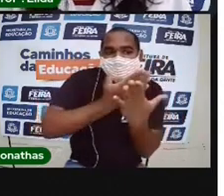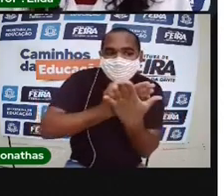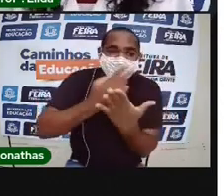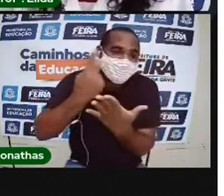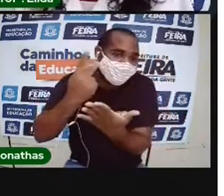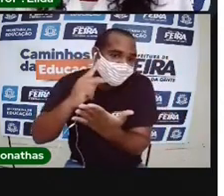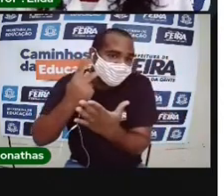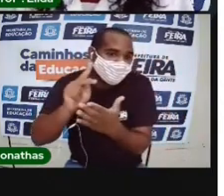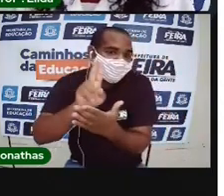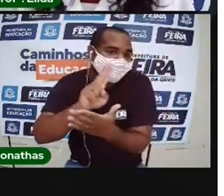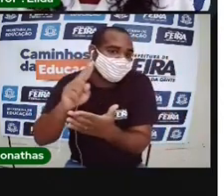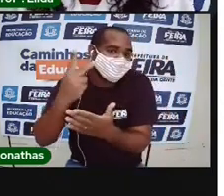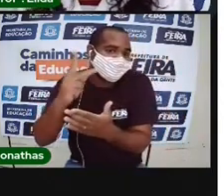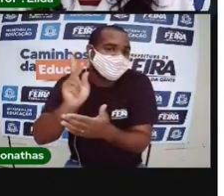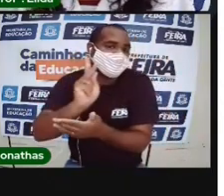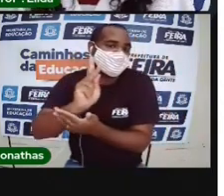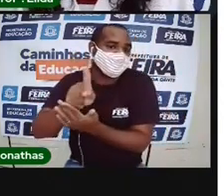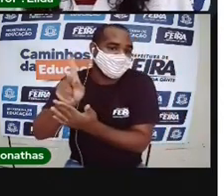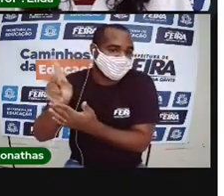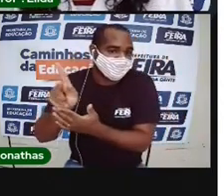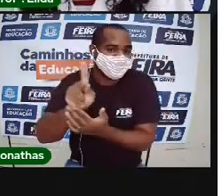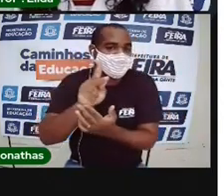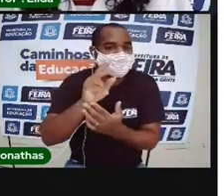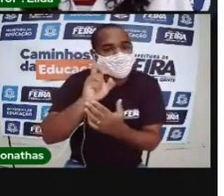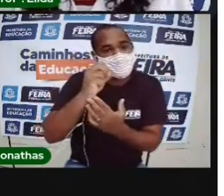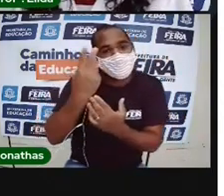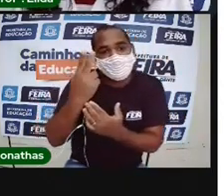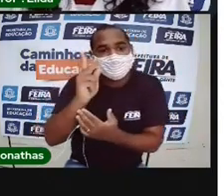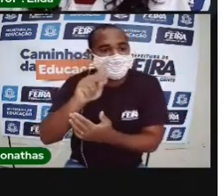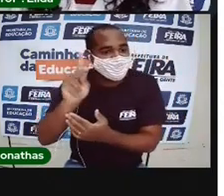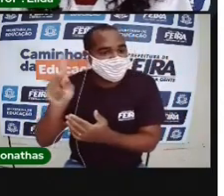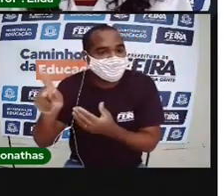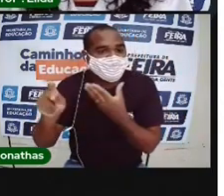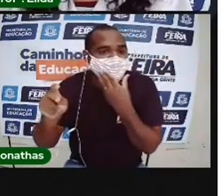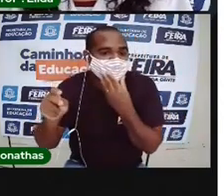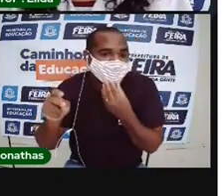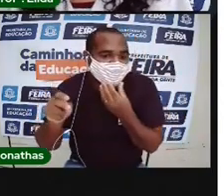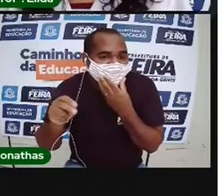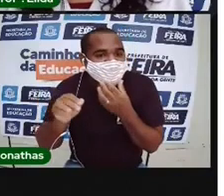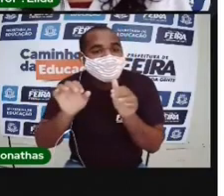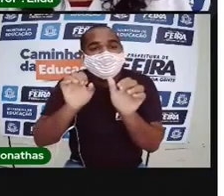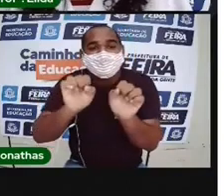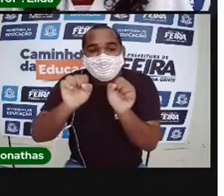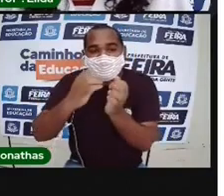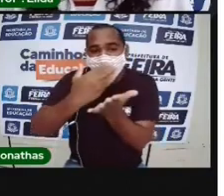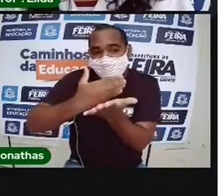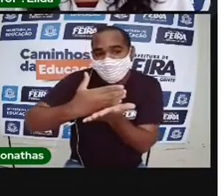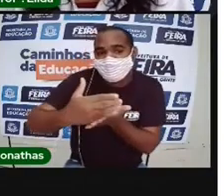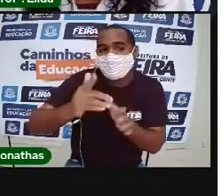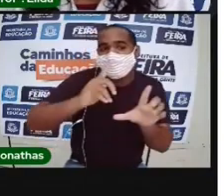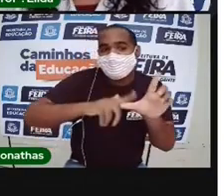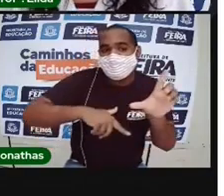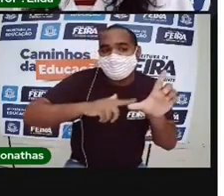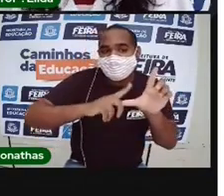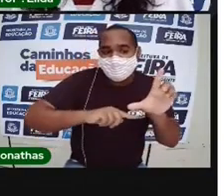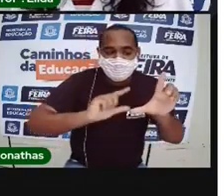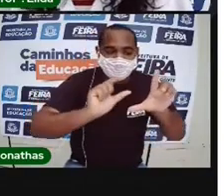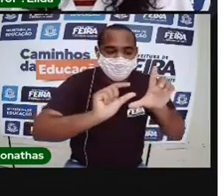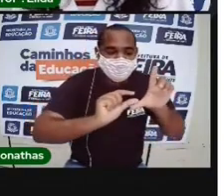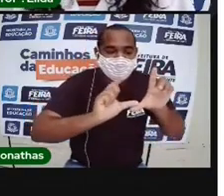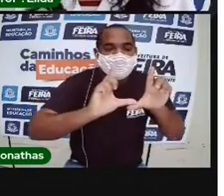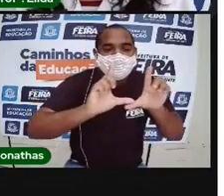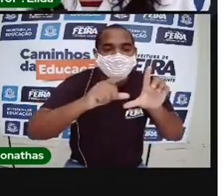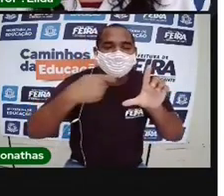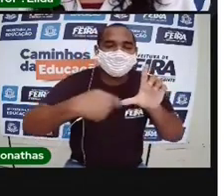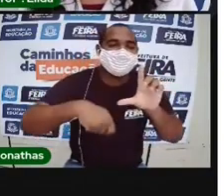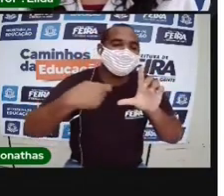nome, o nome da sua professora ou do seu professor, todos começam com a letra maiúscula, que é